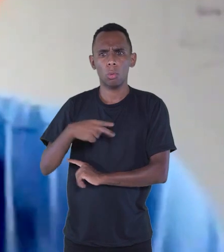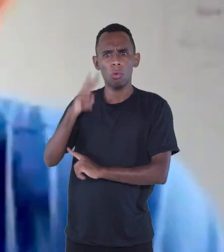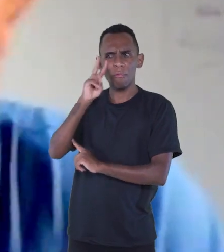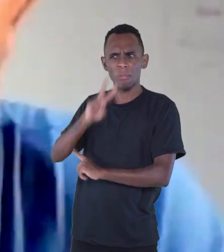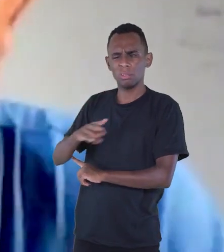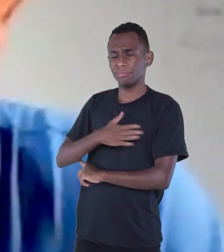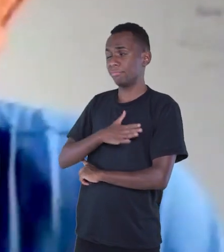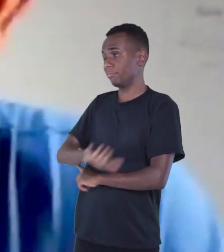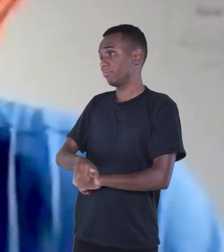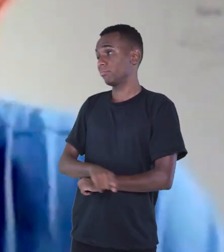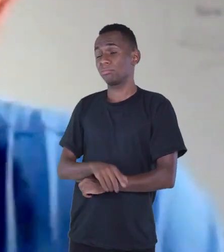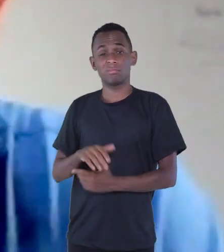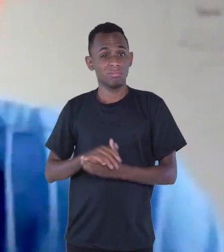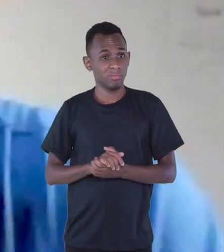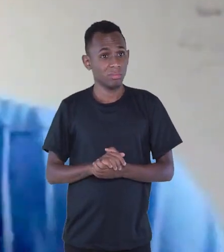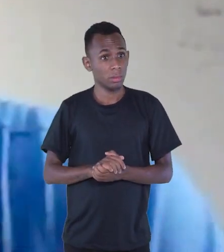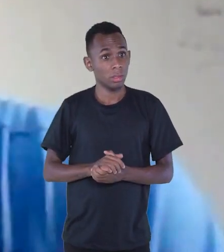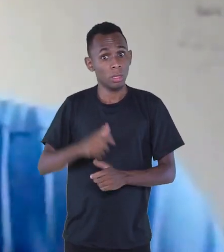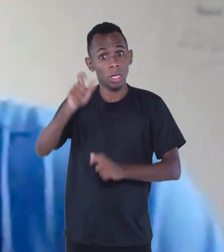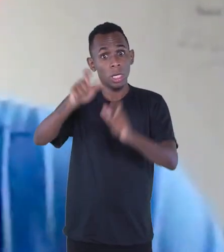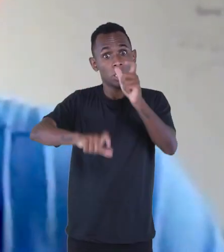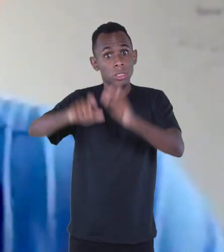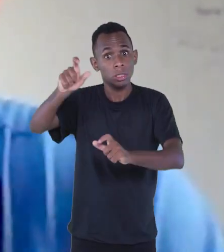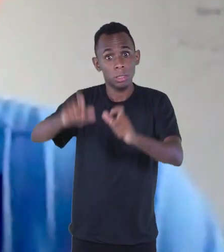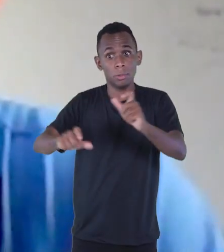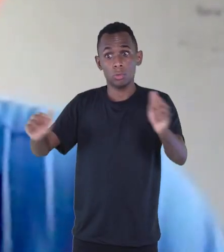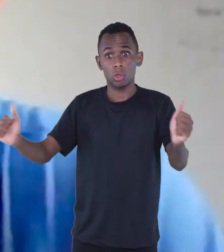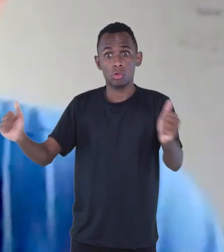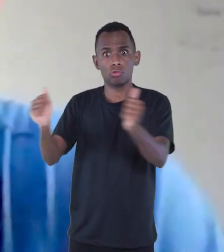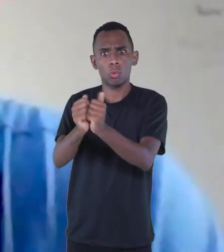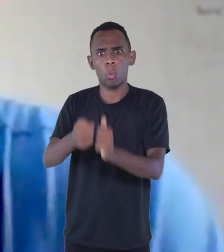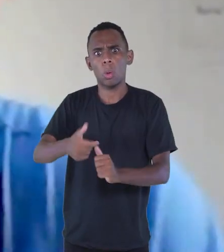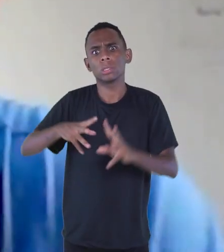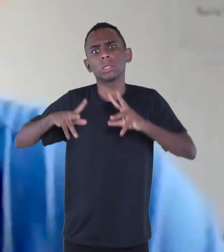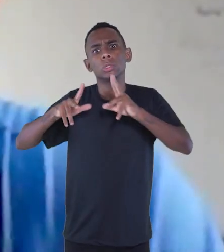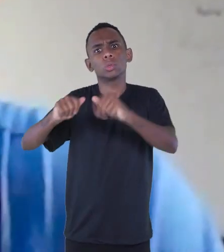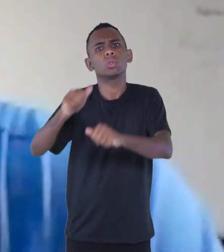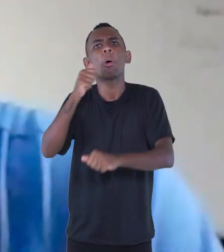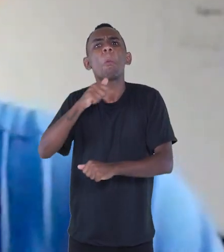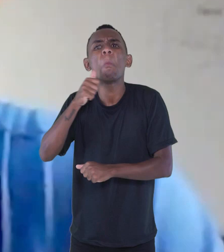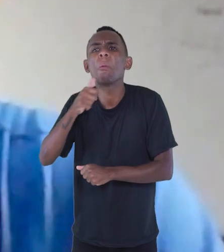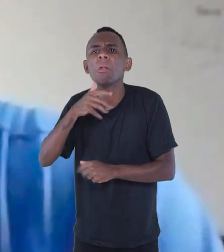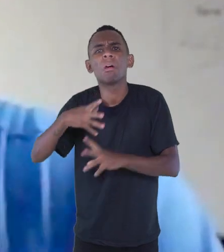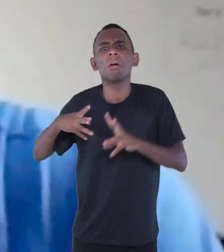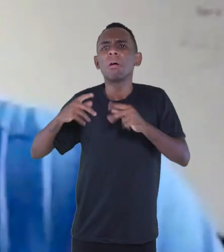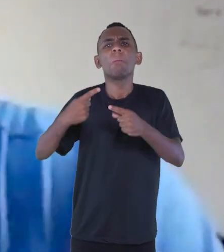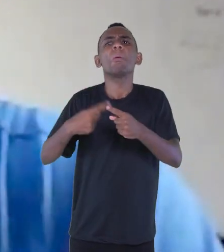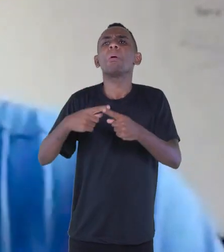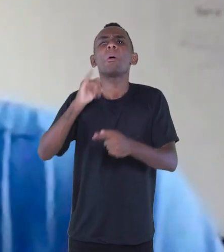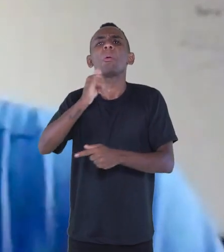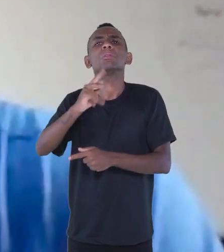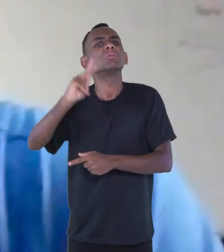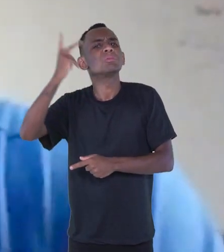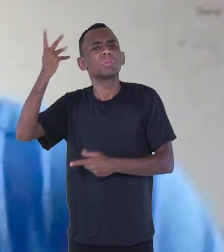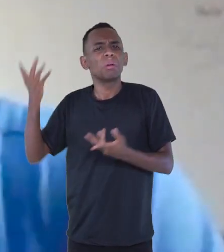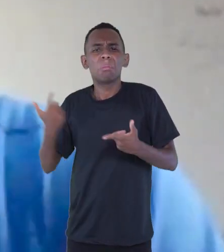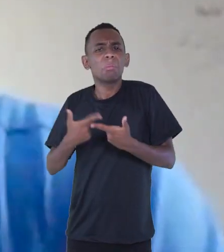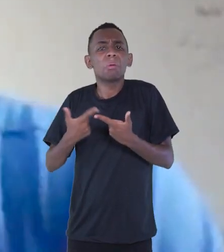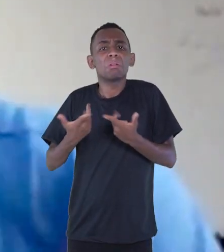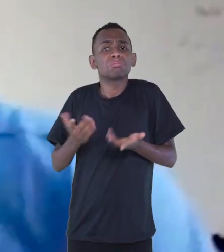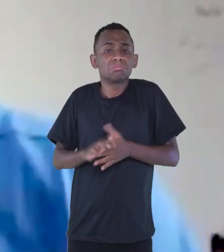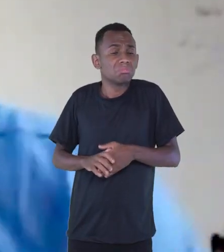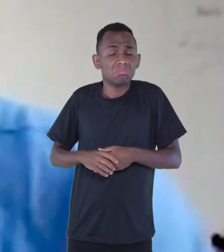com preconceito. E via aquele pessoal reunido, quase todas as mulheres. Eu olhava e falava, mas essas mulheradas estão contando isso? Que trem esquisito.